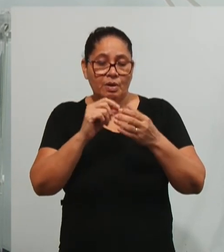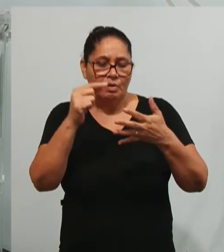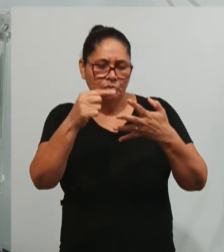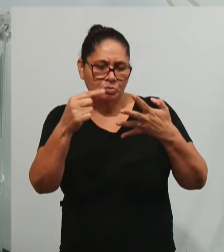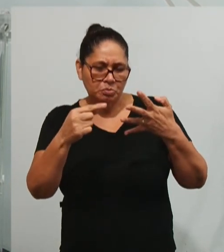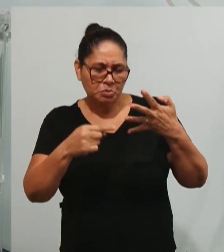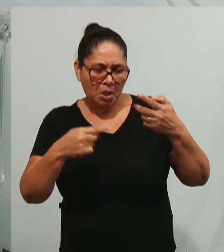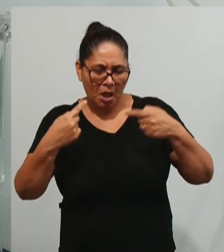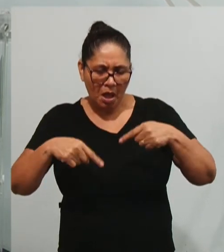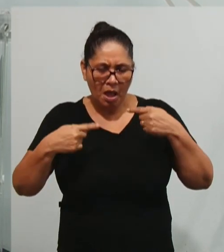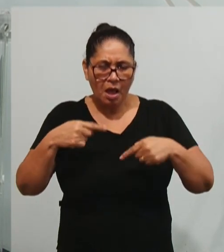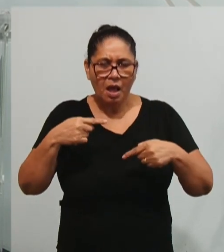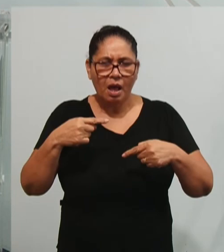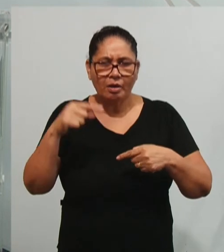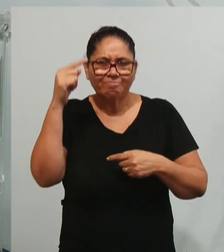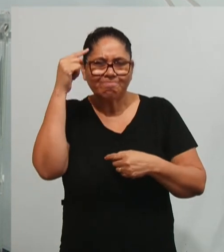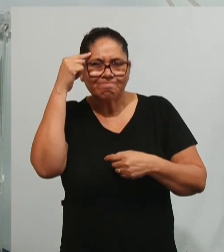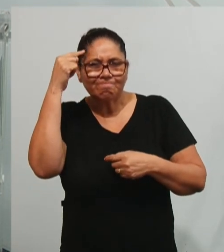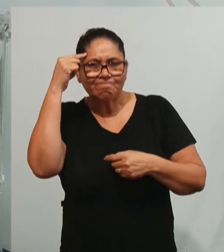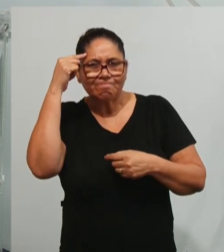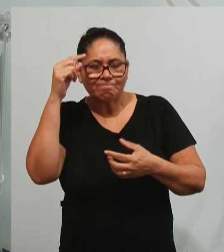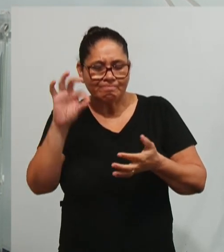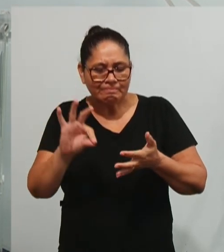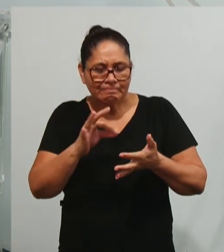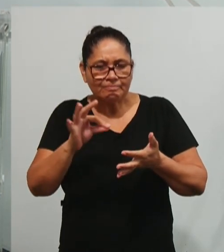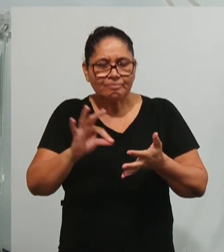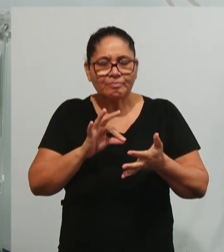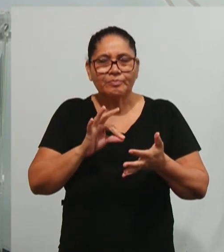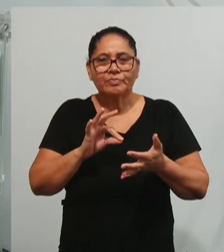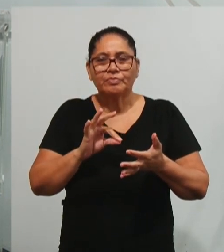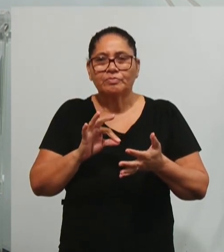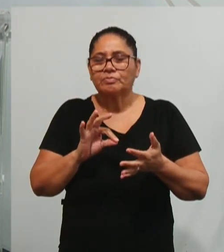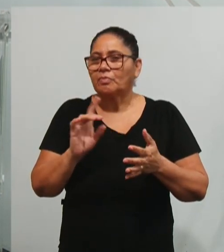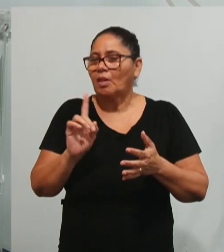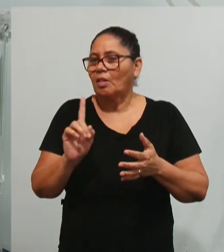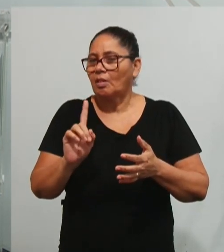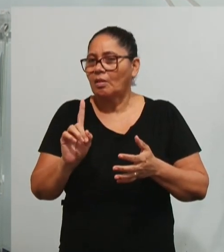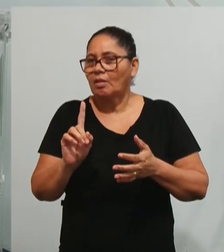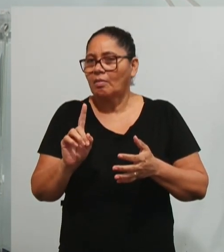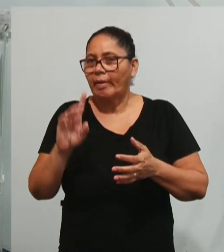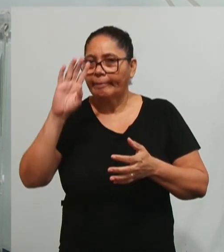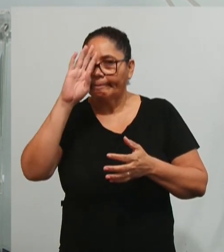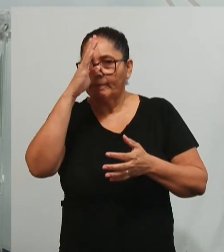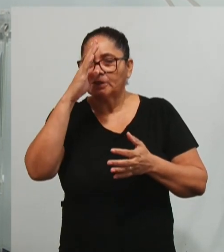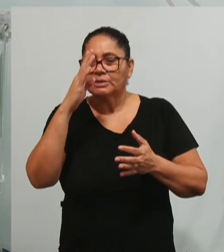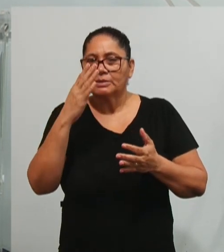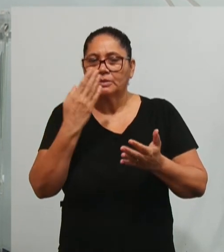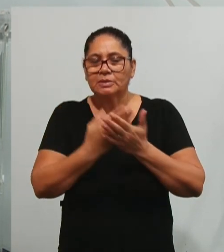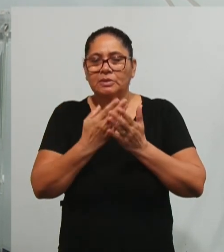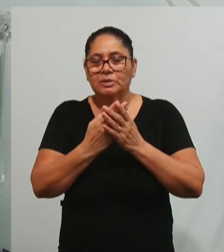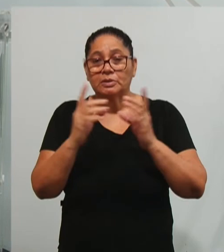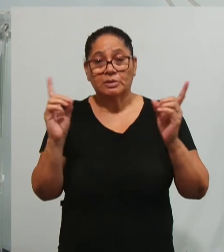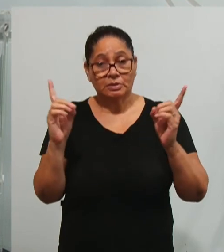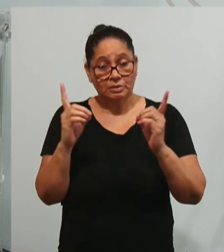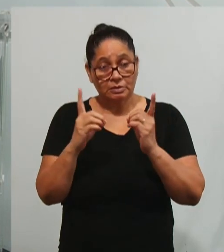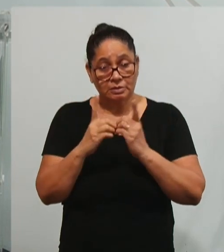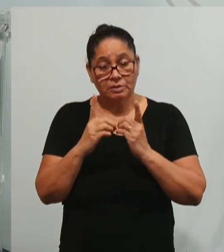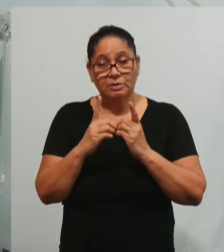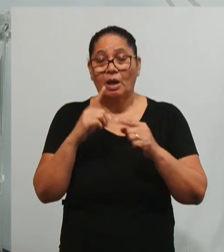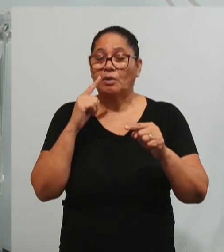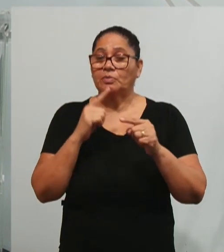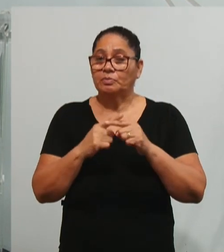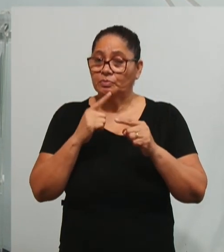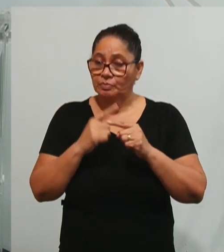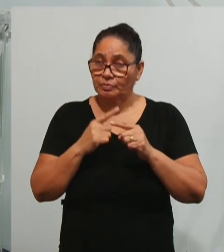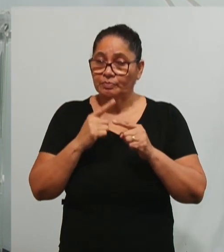crítica, seus pontos de reflexão, suas anotações e não deixe de participar da nossa aula síncrona porque ela